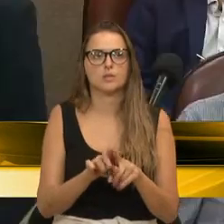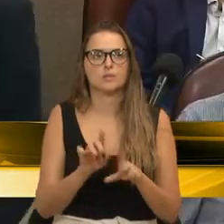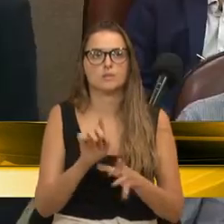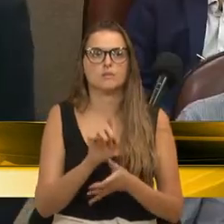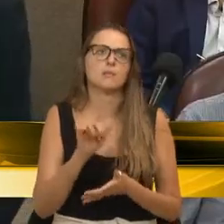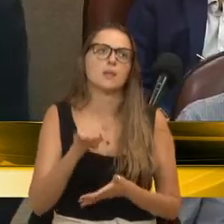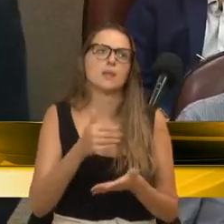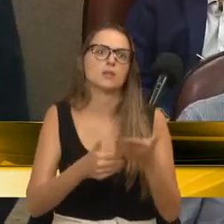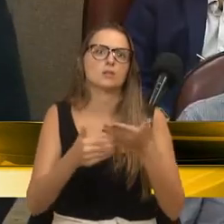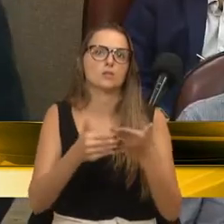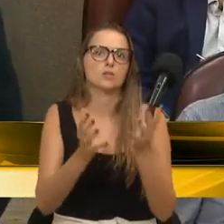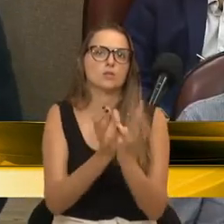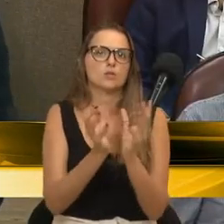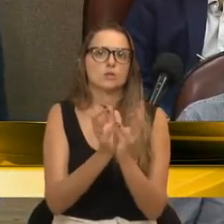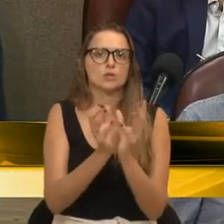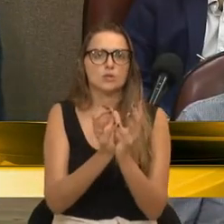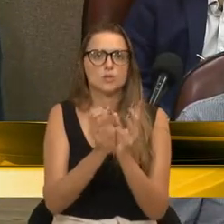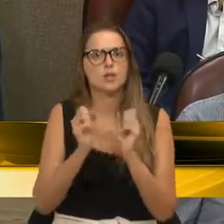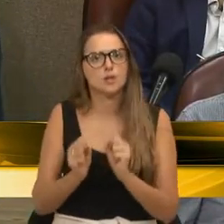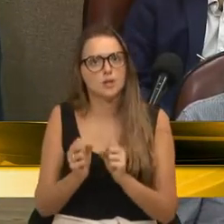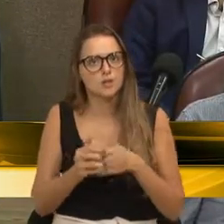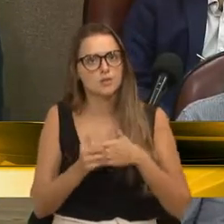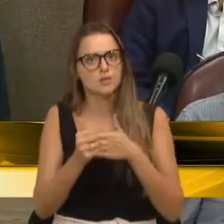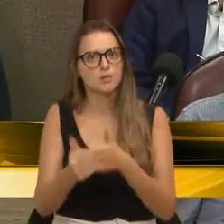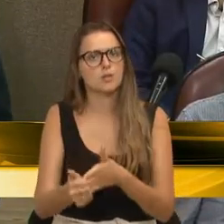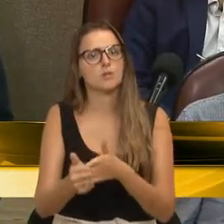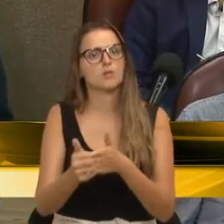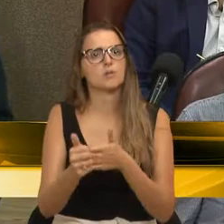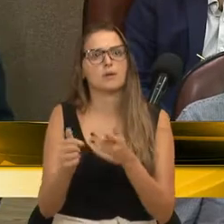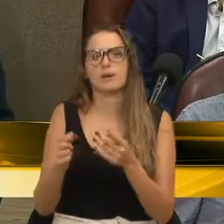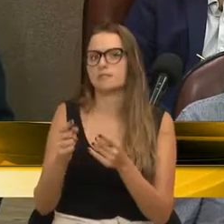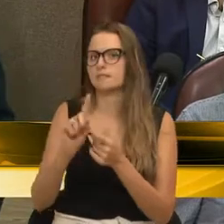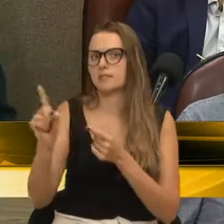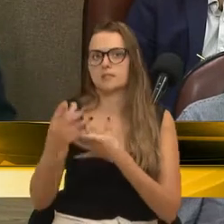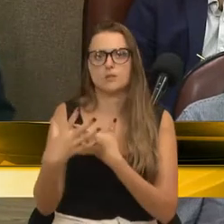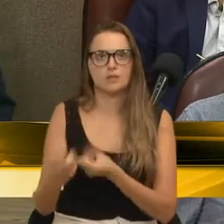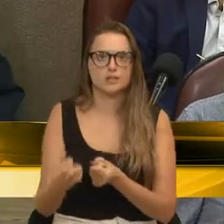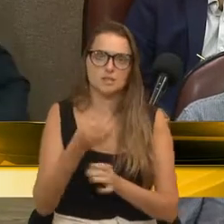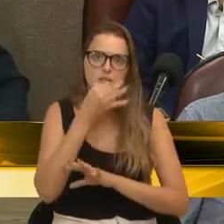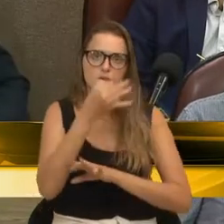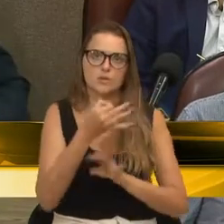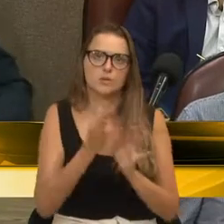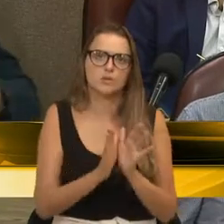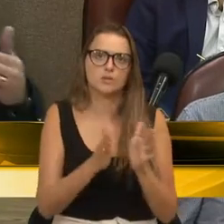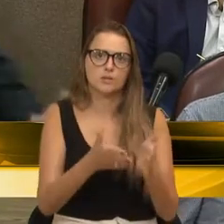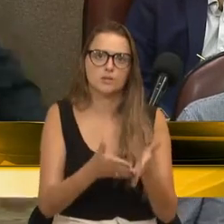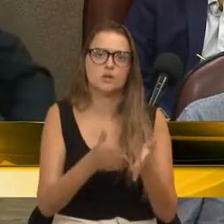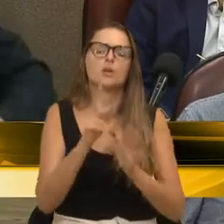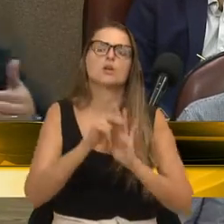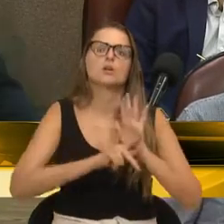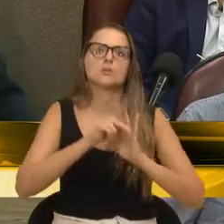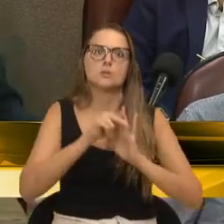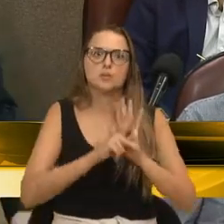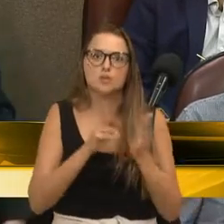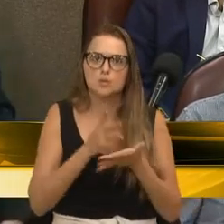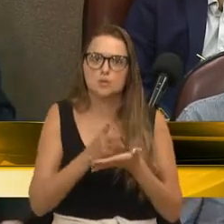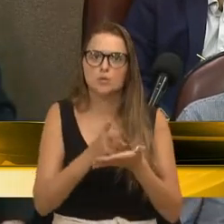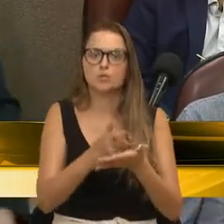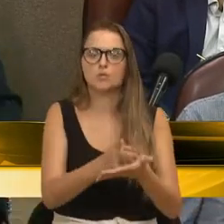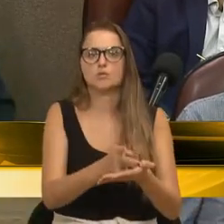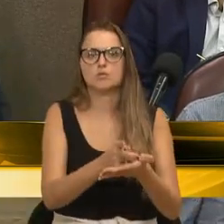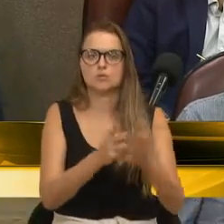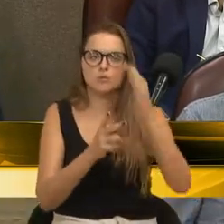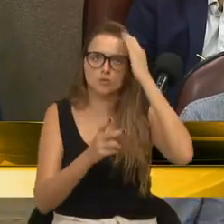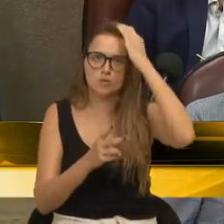aqui presentes, que possam nos acompanhar na derrubada deste parecer, para que este, então, projeto possa seguir adiante,